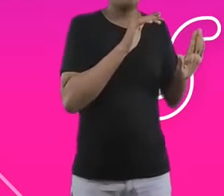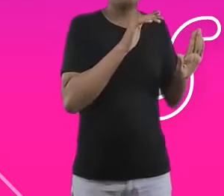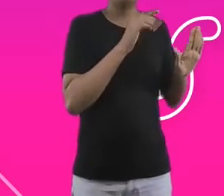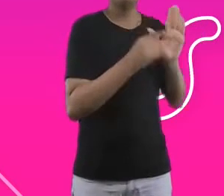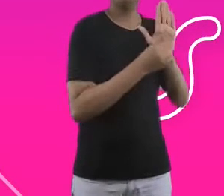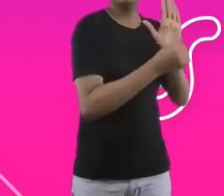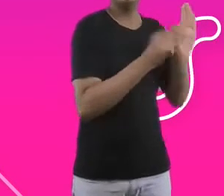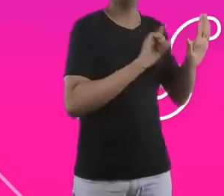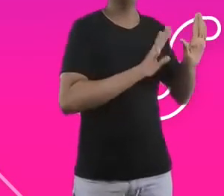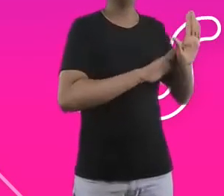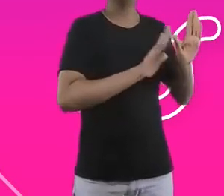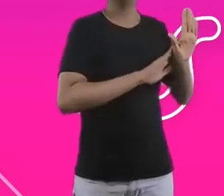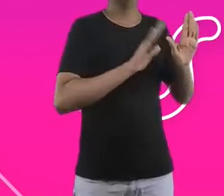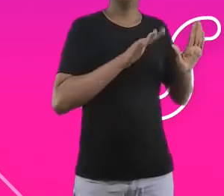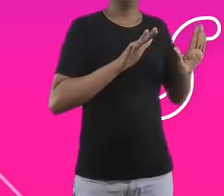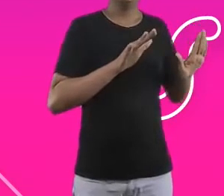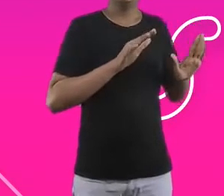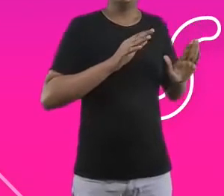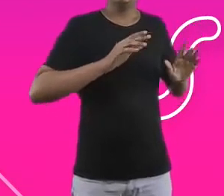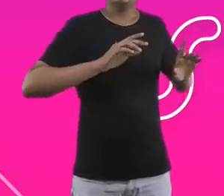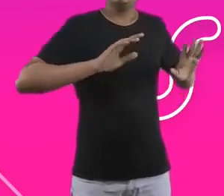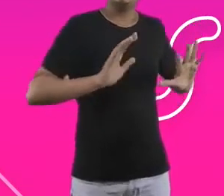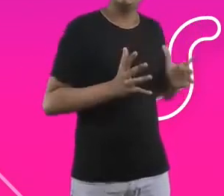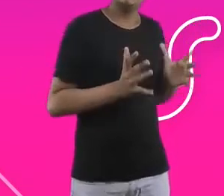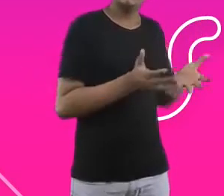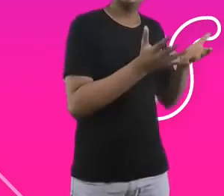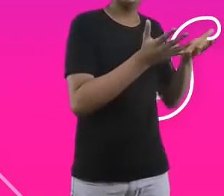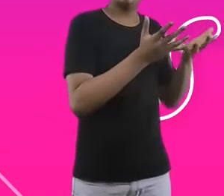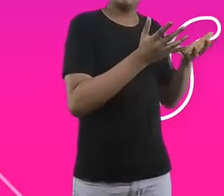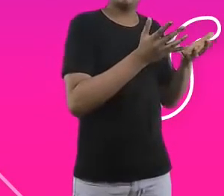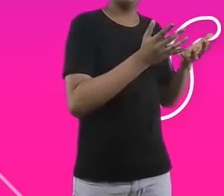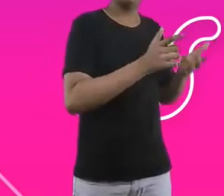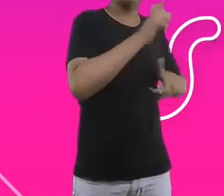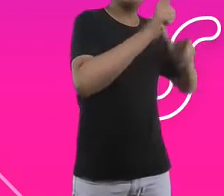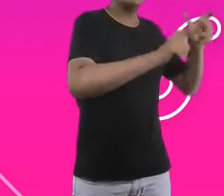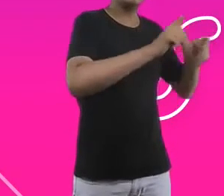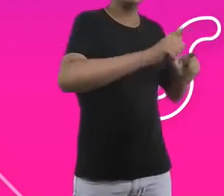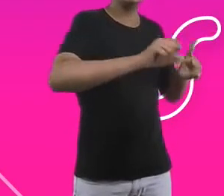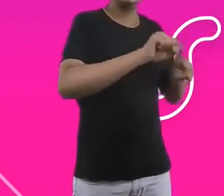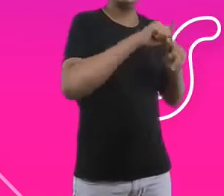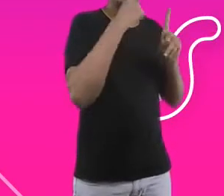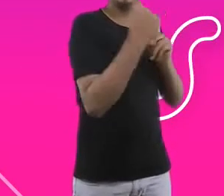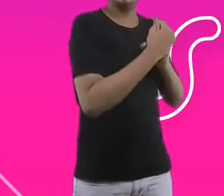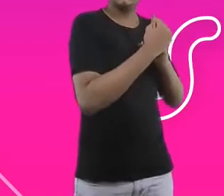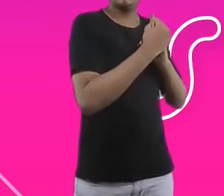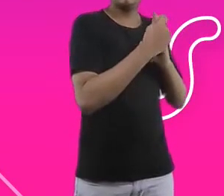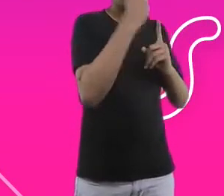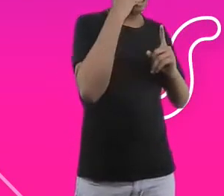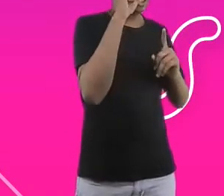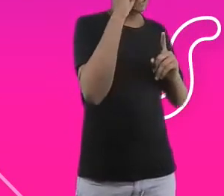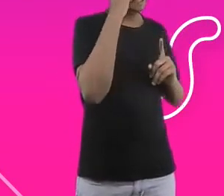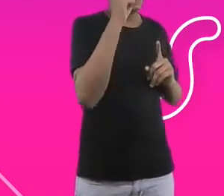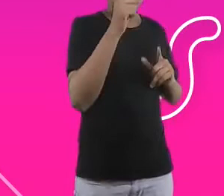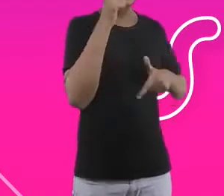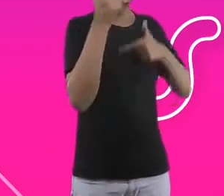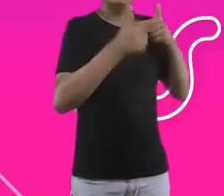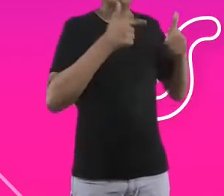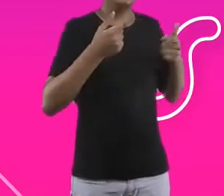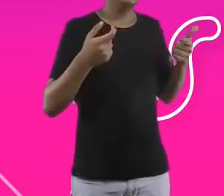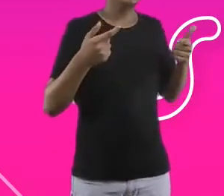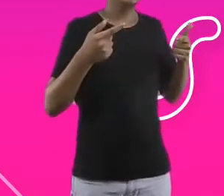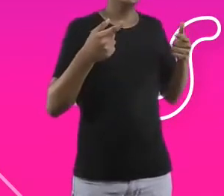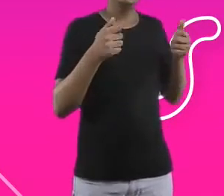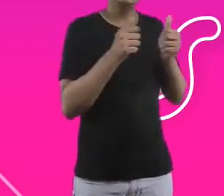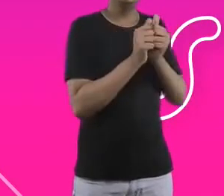ou ter um número X de pessoas beneficiadas, mas sim se reinventar, trabalhar com outros parceiros e olhar para